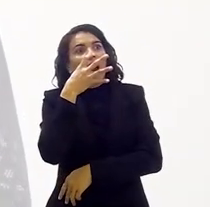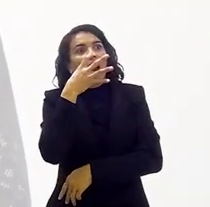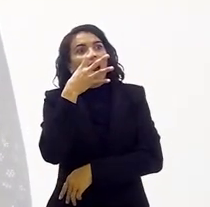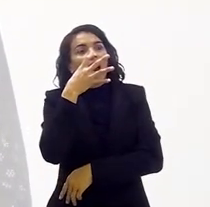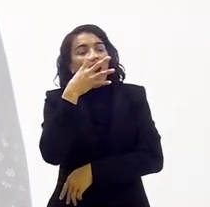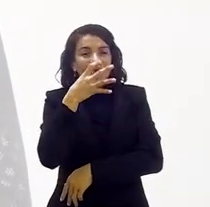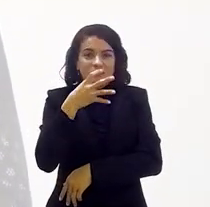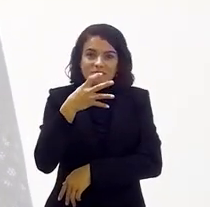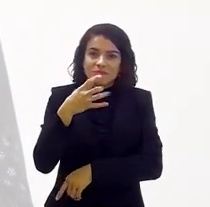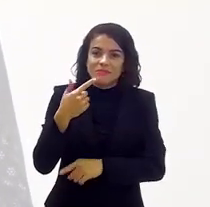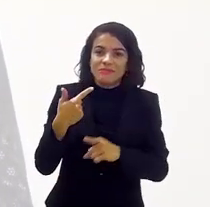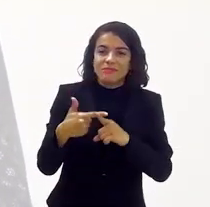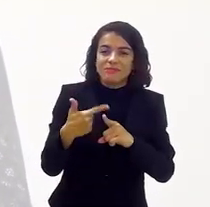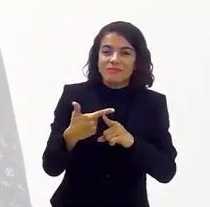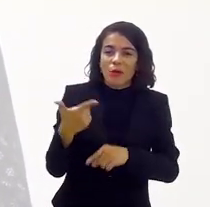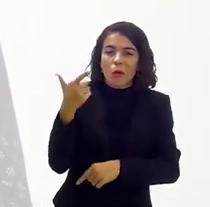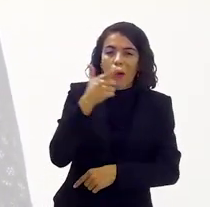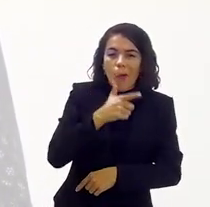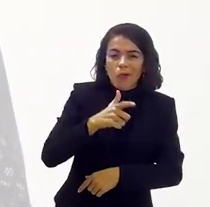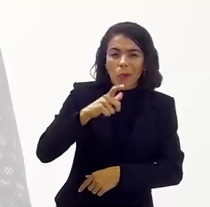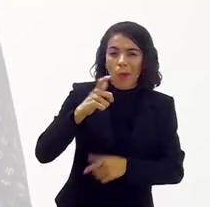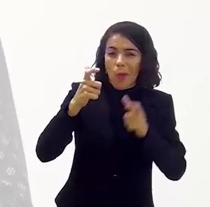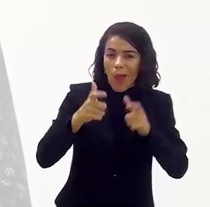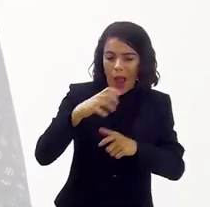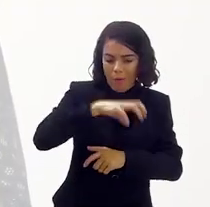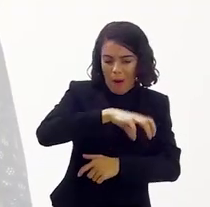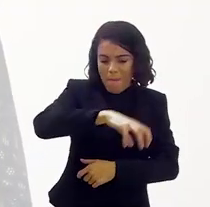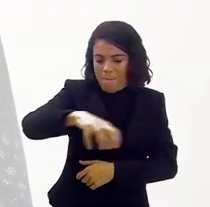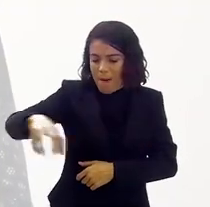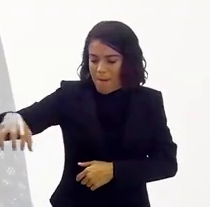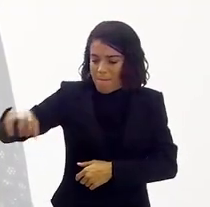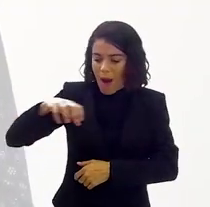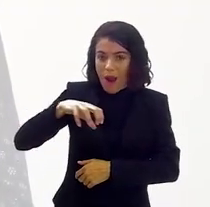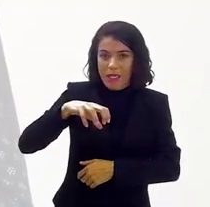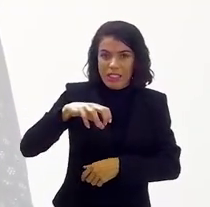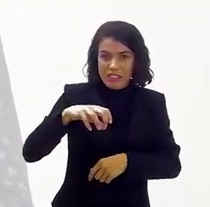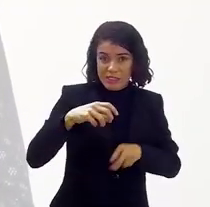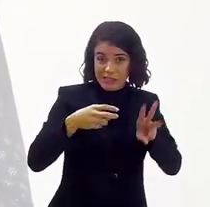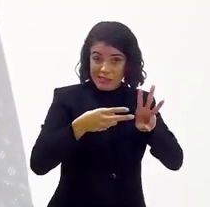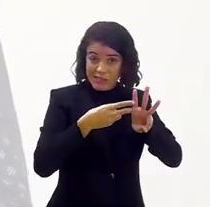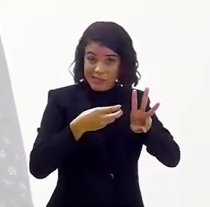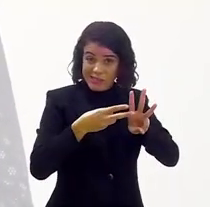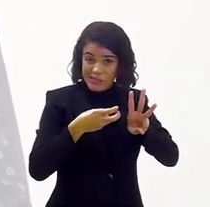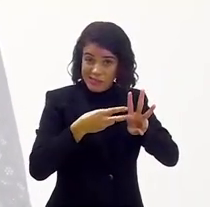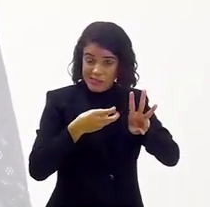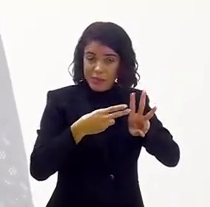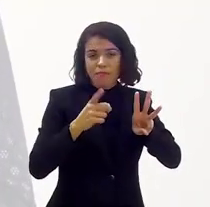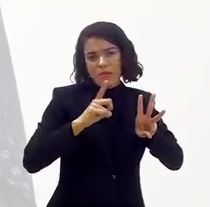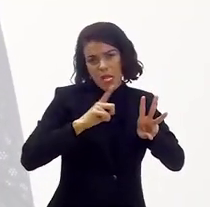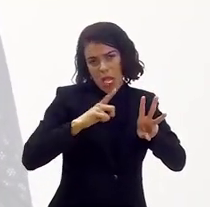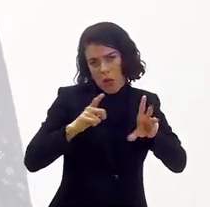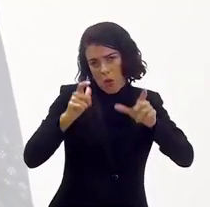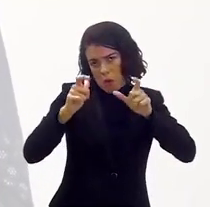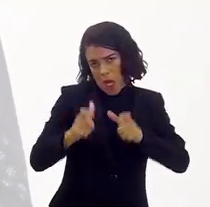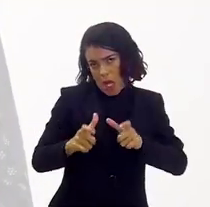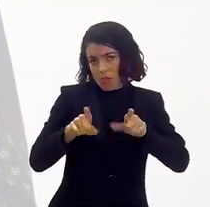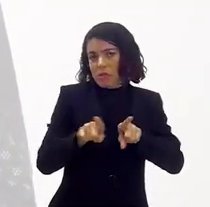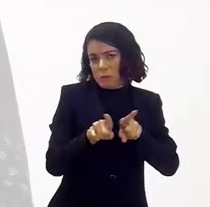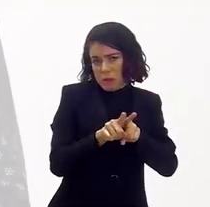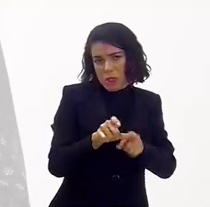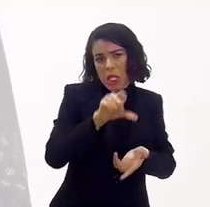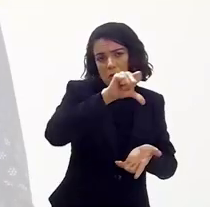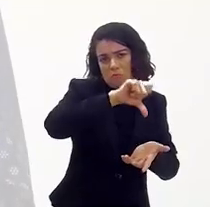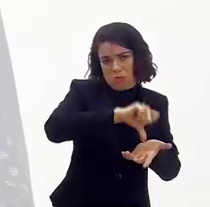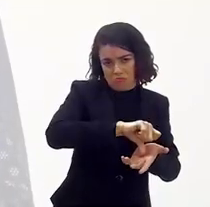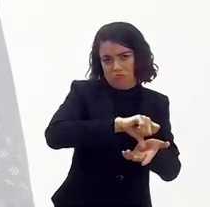delirando, porque nós conseguimos botar em uma reserva indígena. Eles trouxeram todos, porque tem a reserva, mas